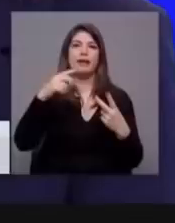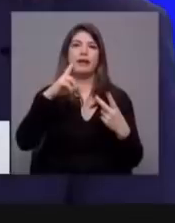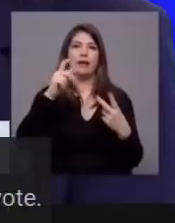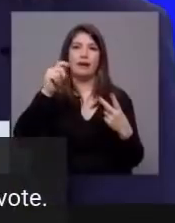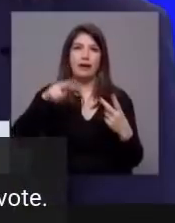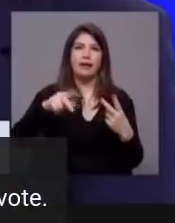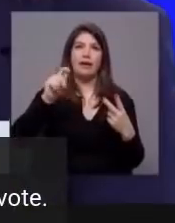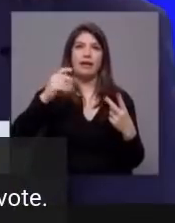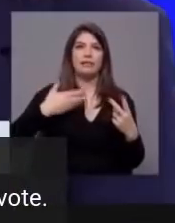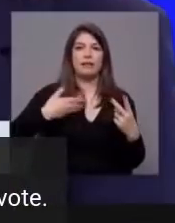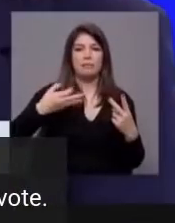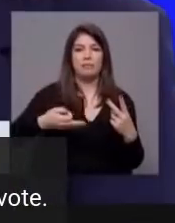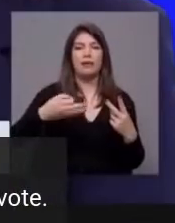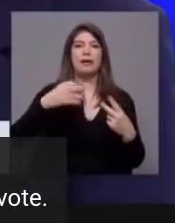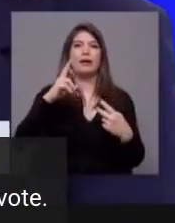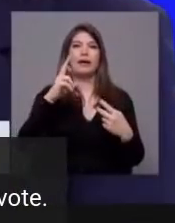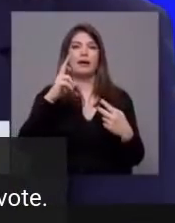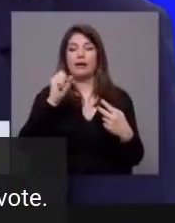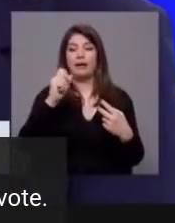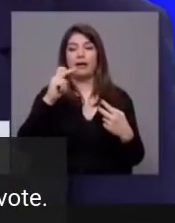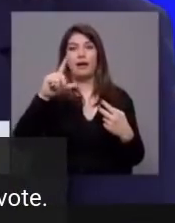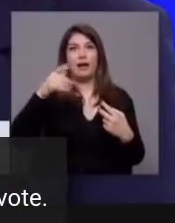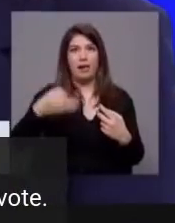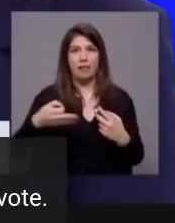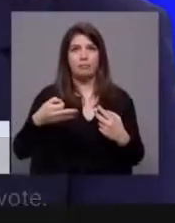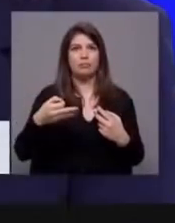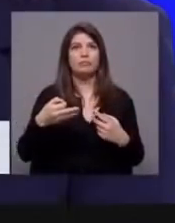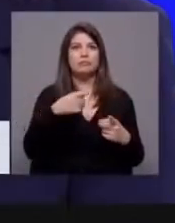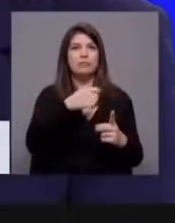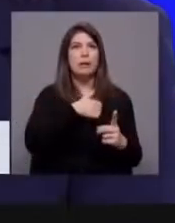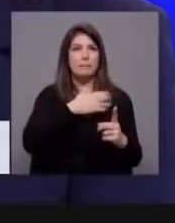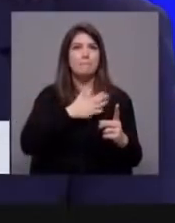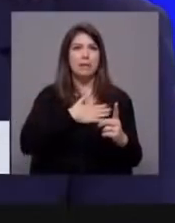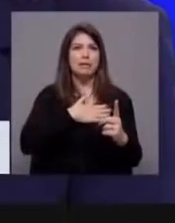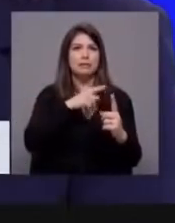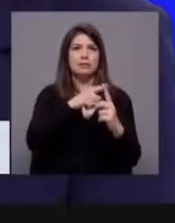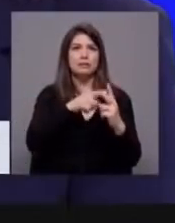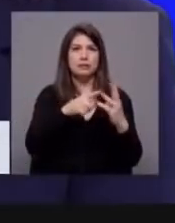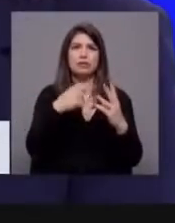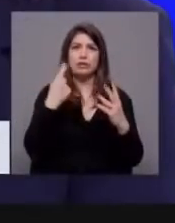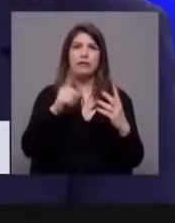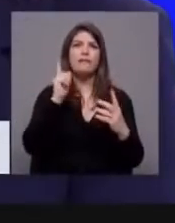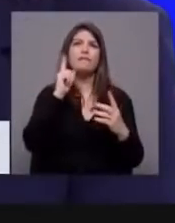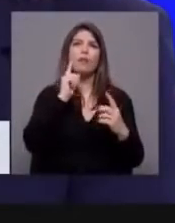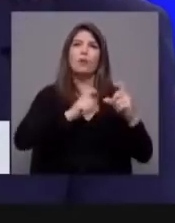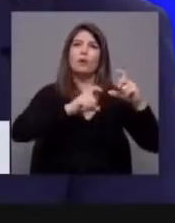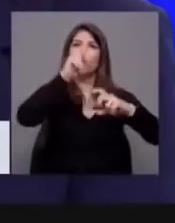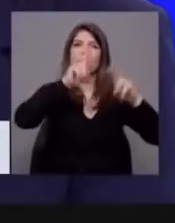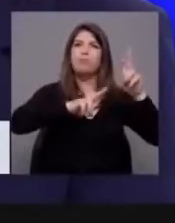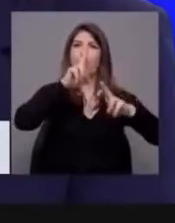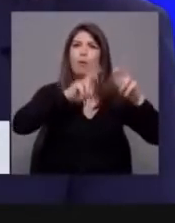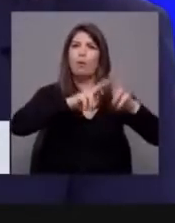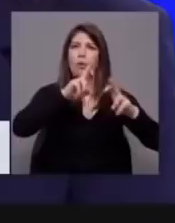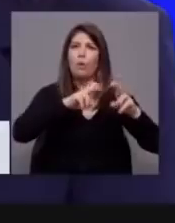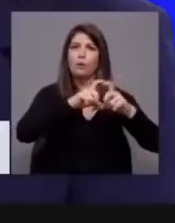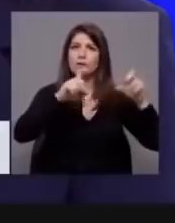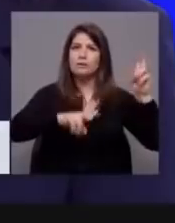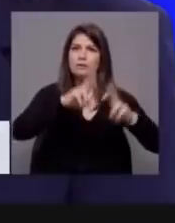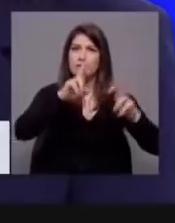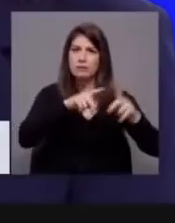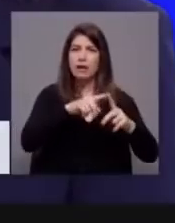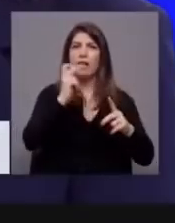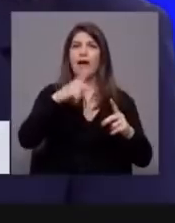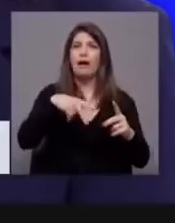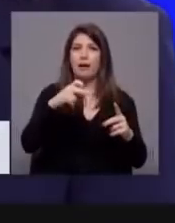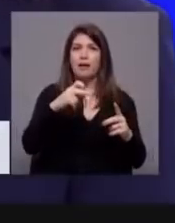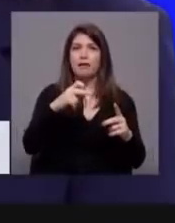da EDP e da Galp. A valores de hoje, estas empresas que estão cotadas em bolsa, mais a ANA só pelo valor que